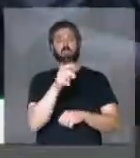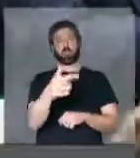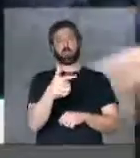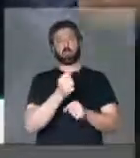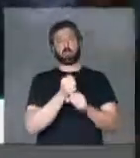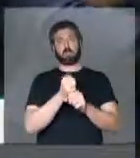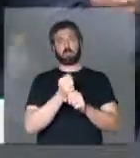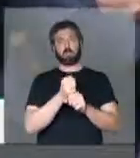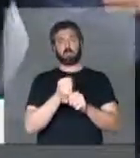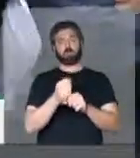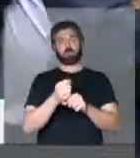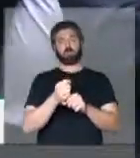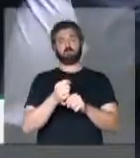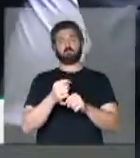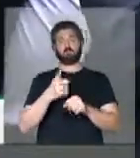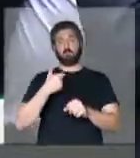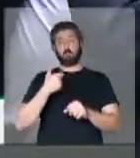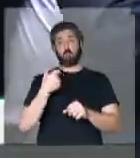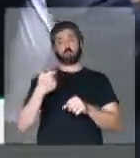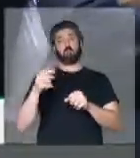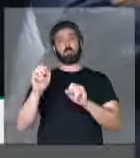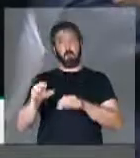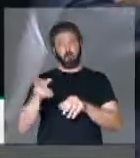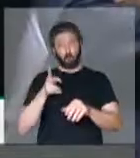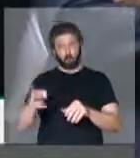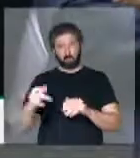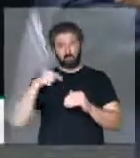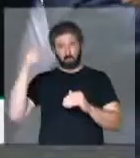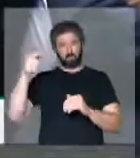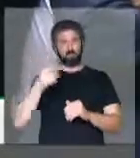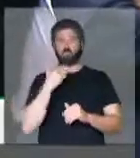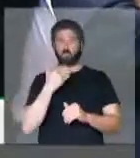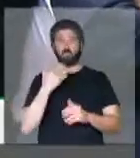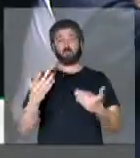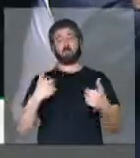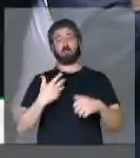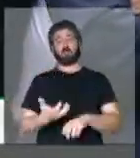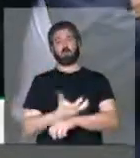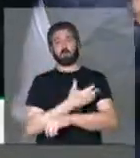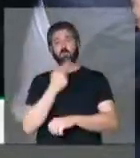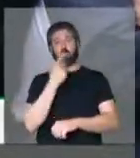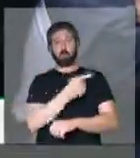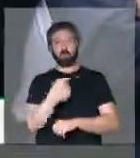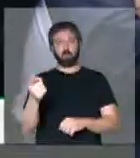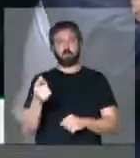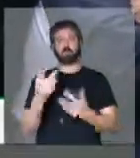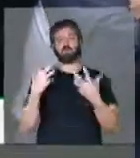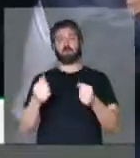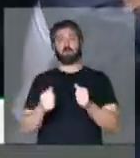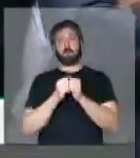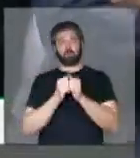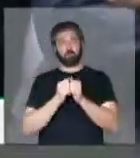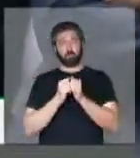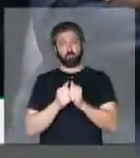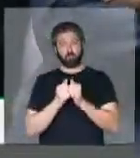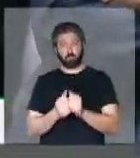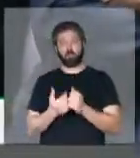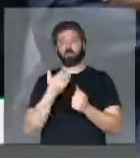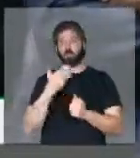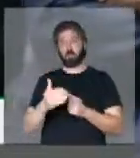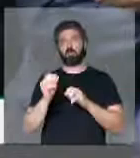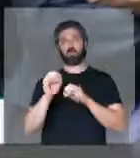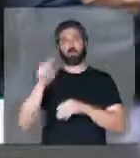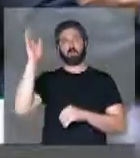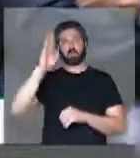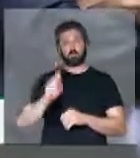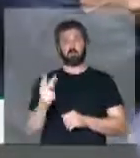em sala de aula. Então estou aqui muito emocionada e quero dizer a todos vocês que vamos juntos em prol da nossa